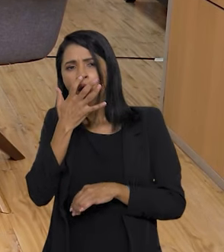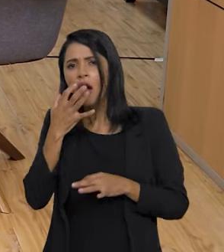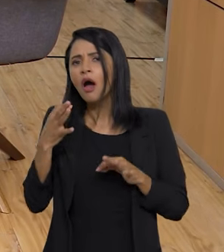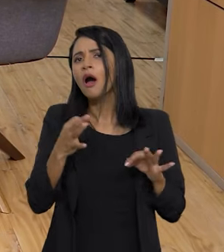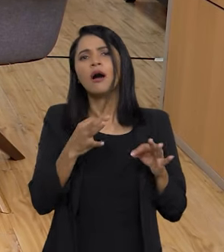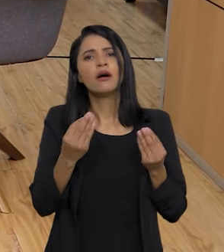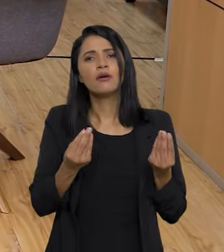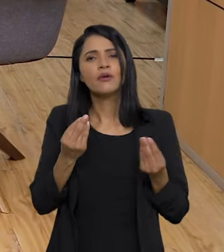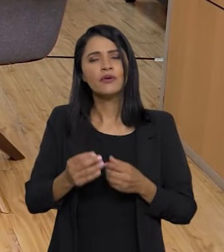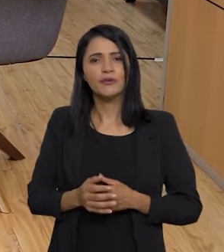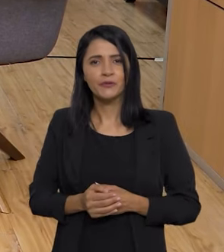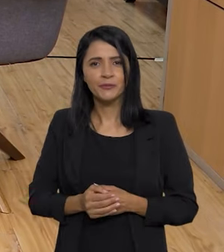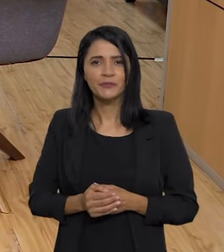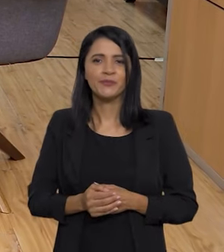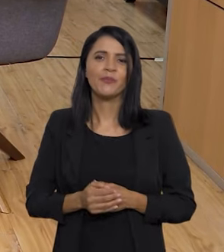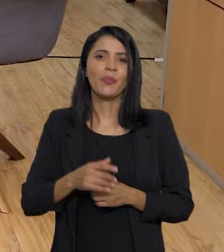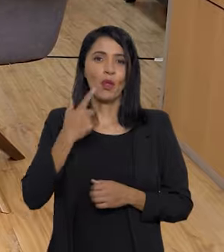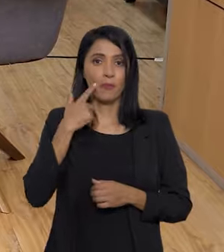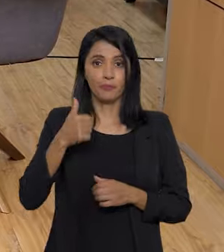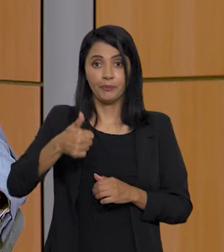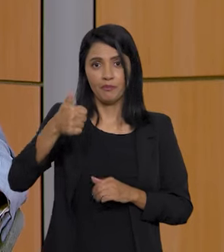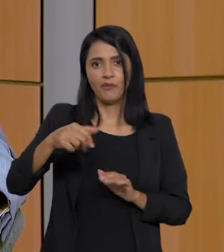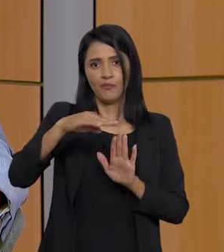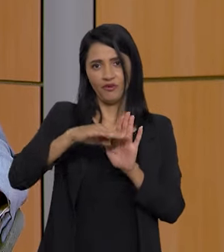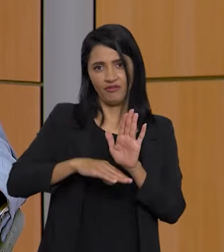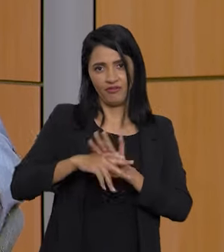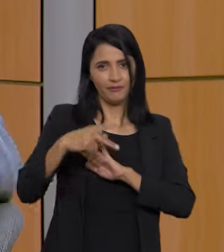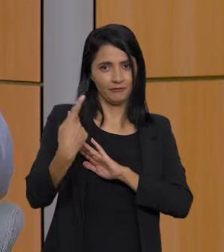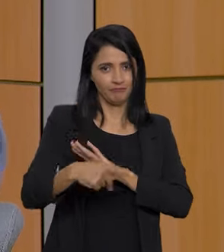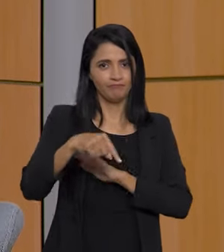outros países? Olha, primeiros programas.